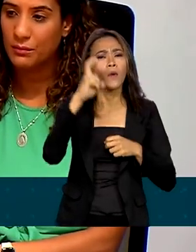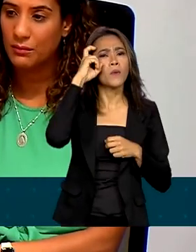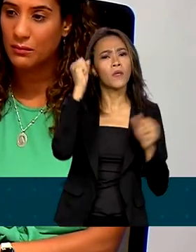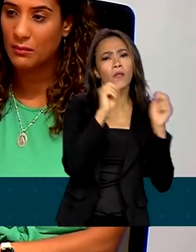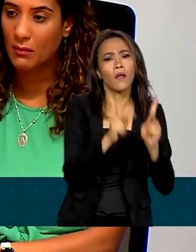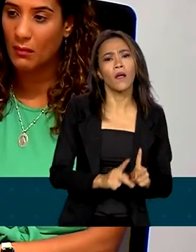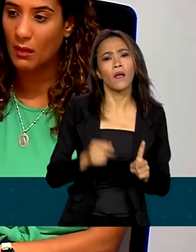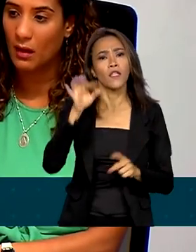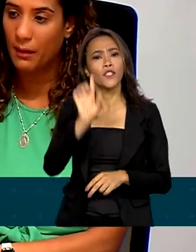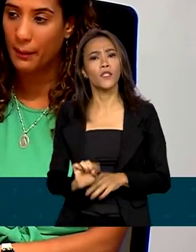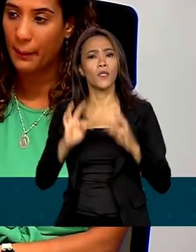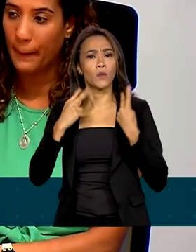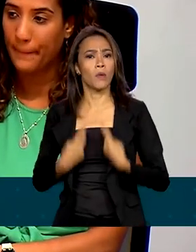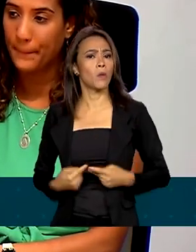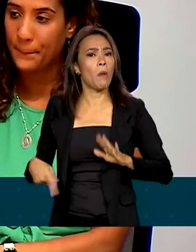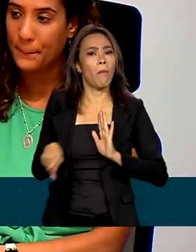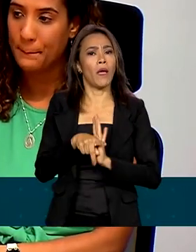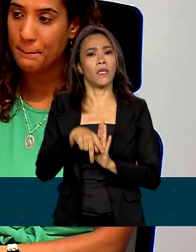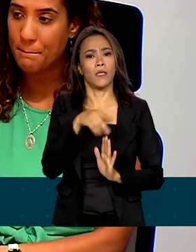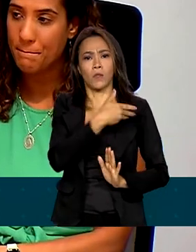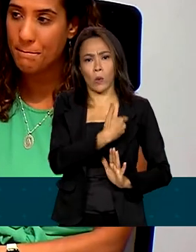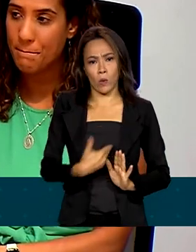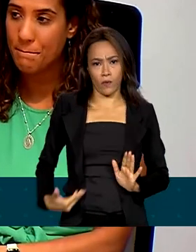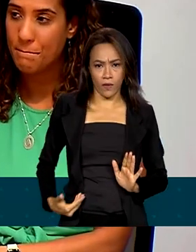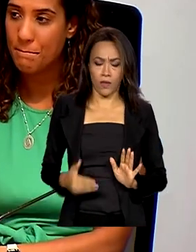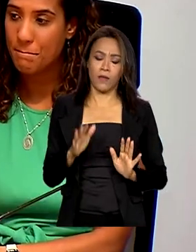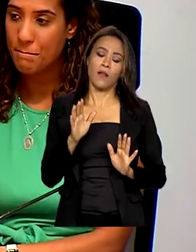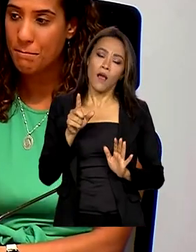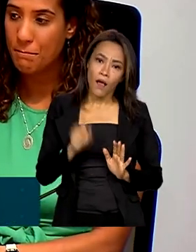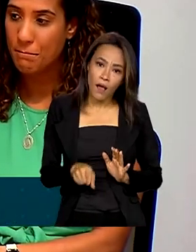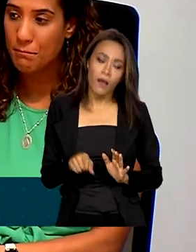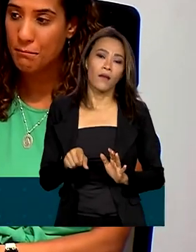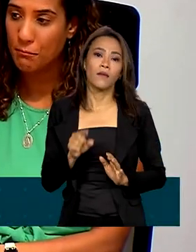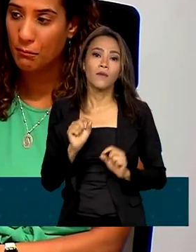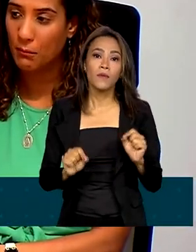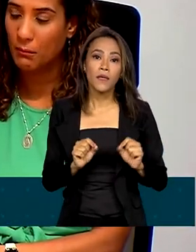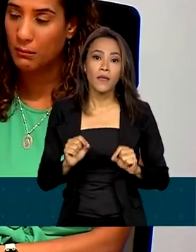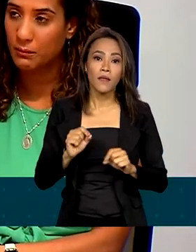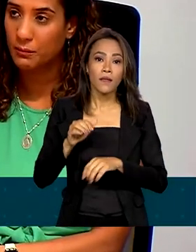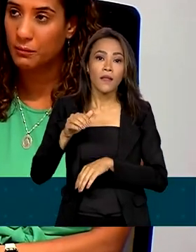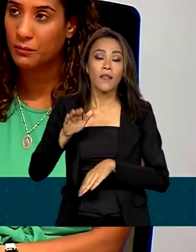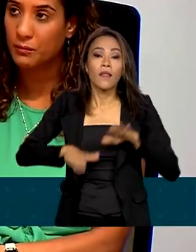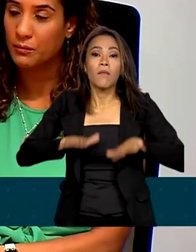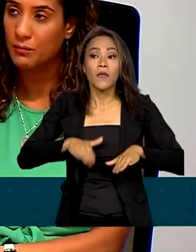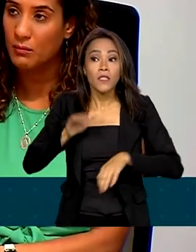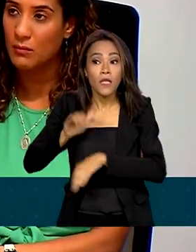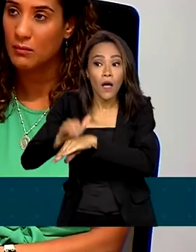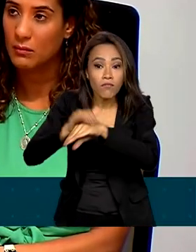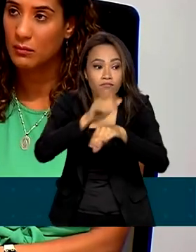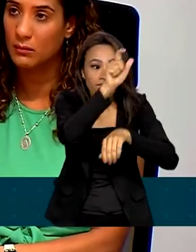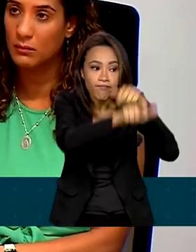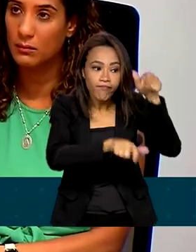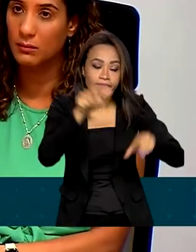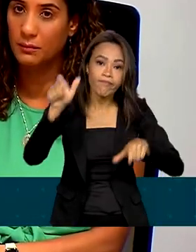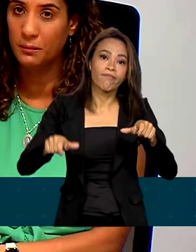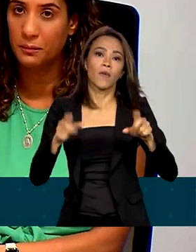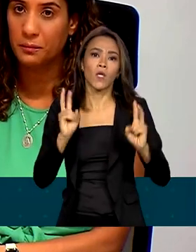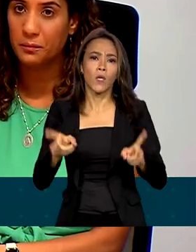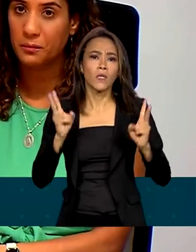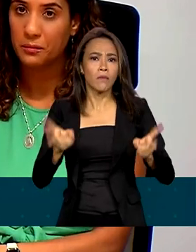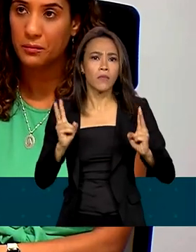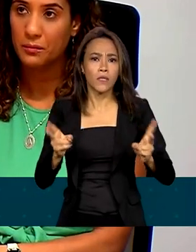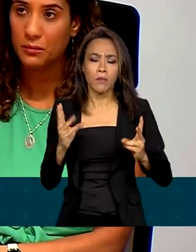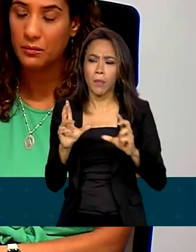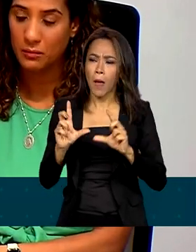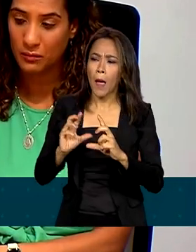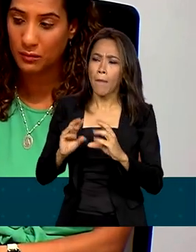não é uma ação estatal. Essa ação depende da nossa capacidade de o tempo inteiro dialogar,